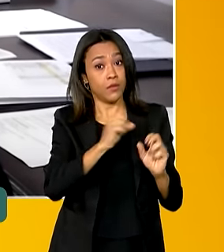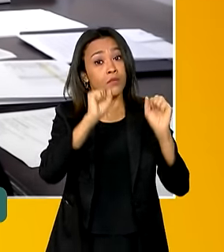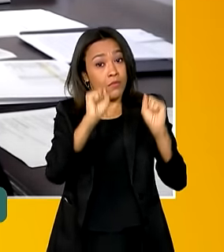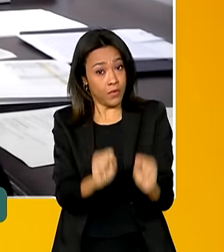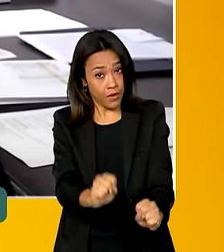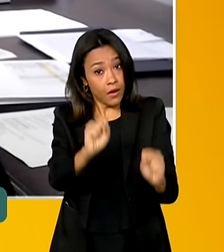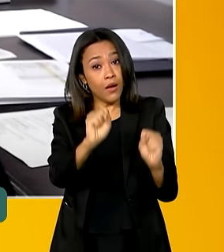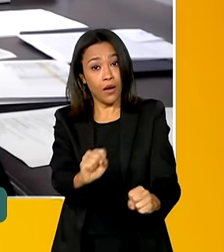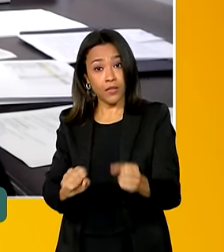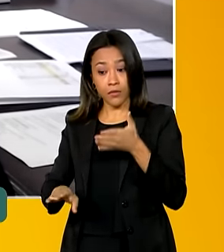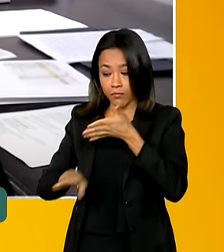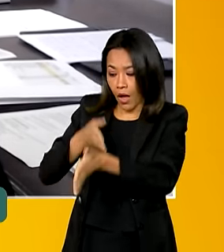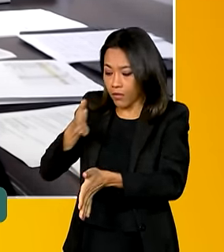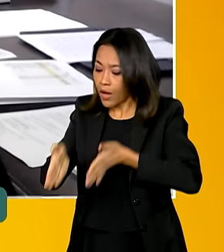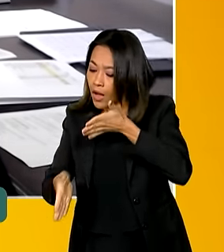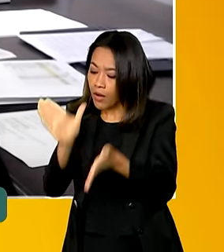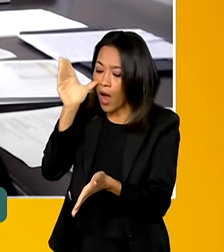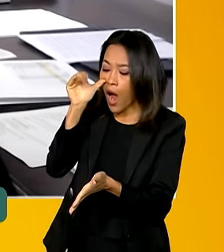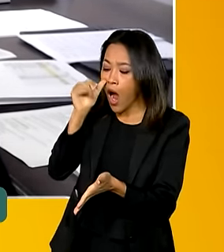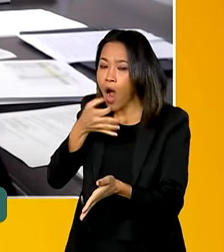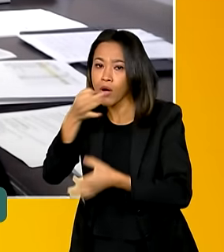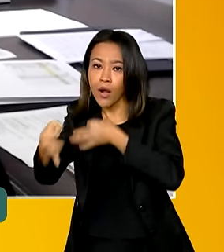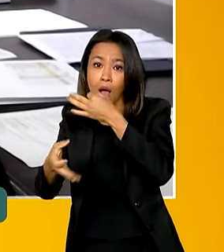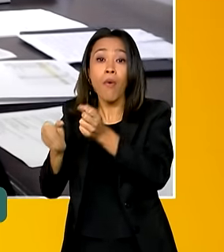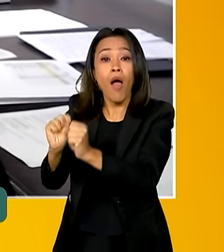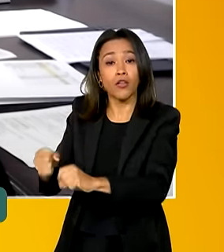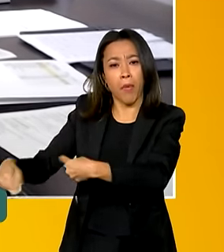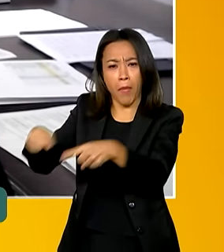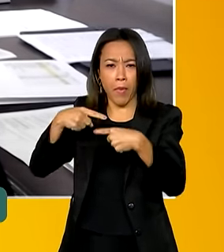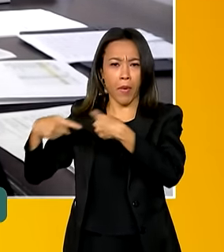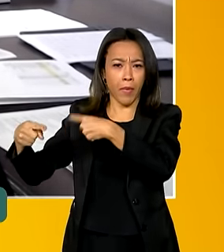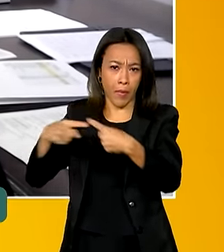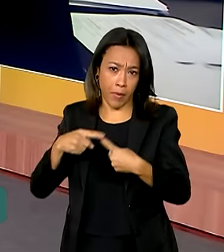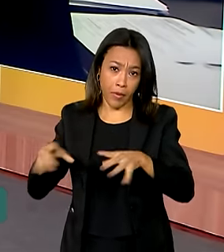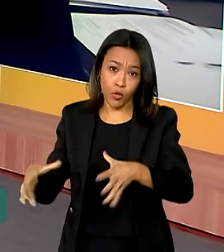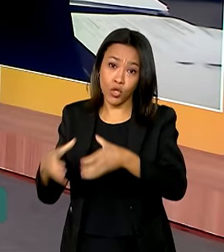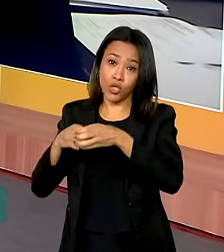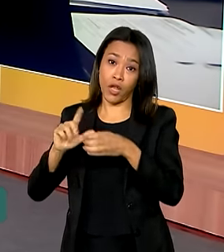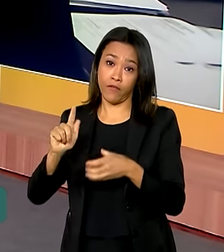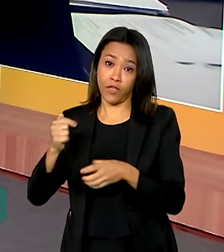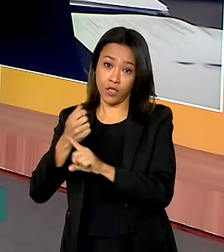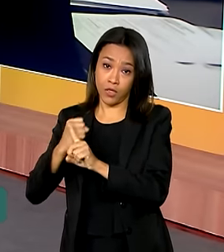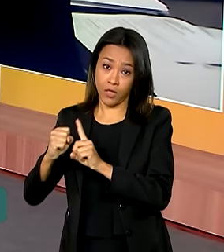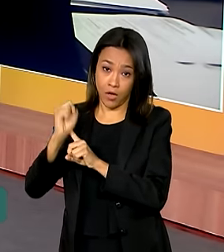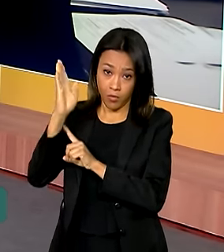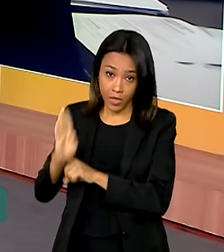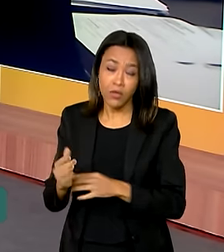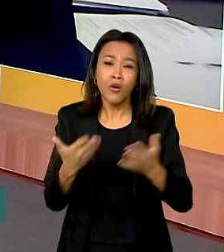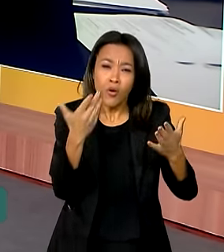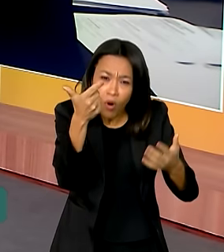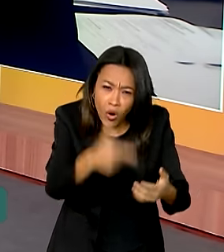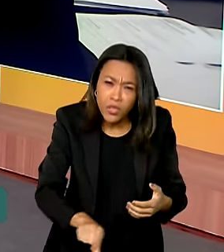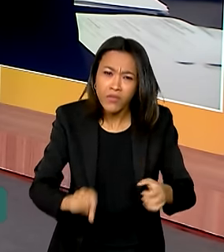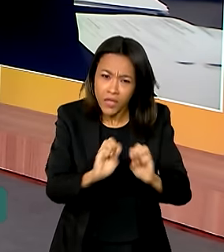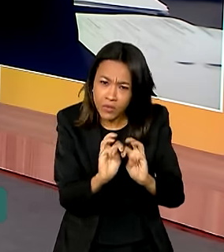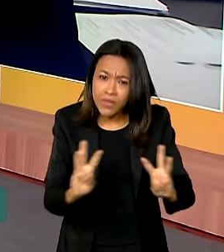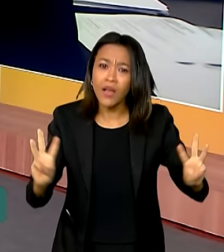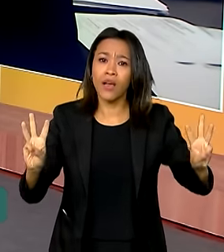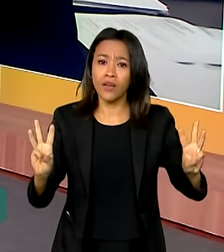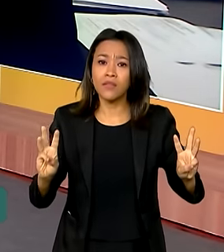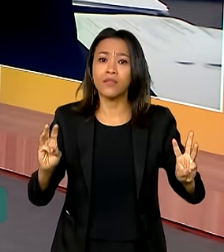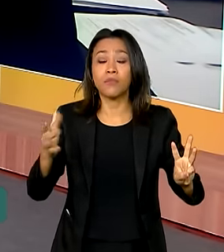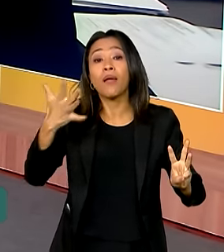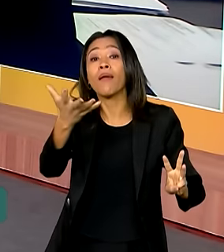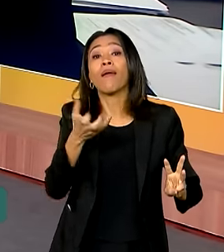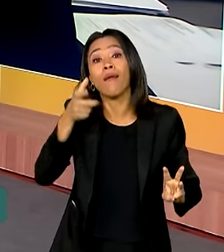também poderão participar do debate do G20 Social no Brasil. Secretário, vamos reforçar então o site mais uma vez, para quem